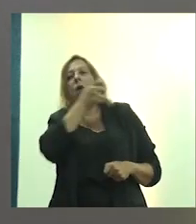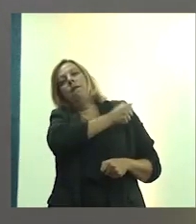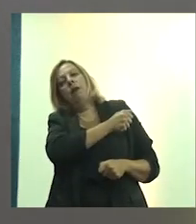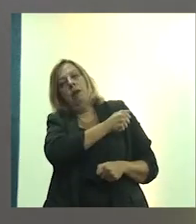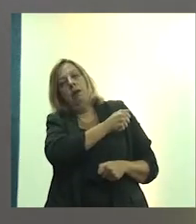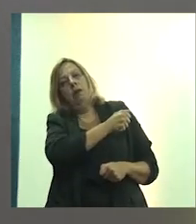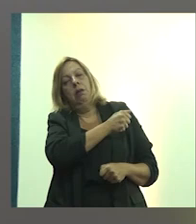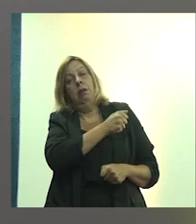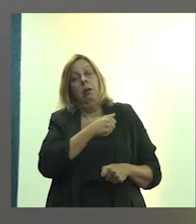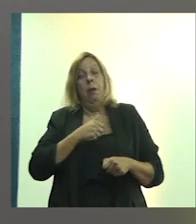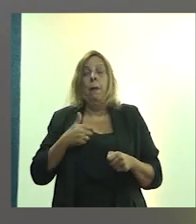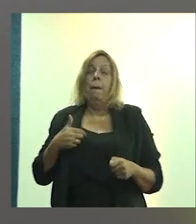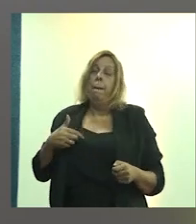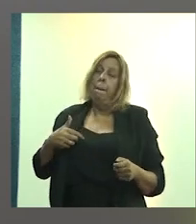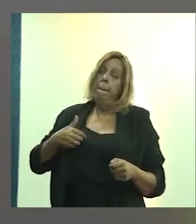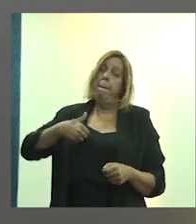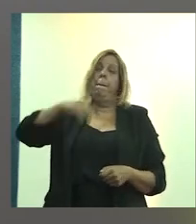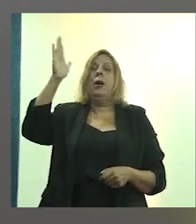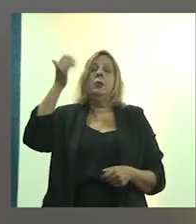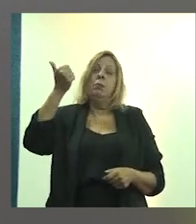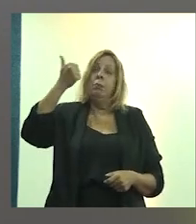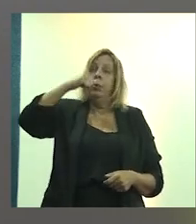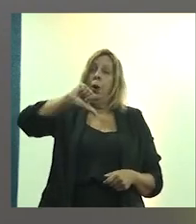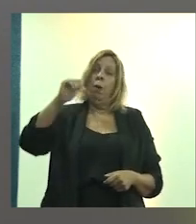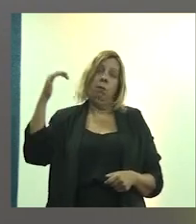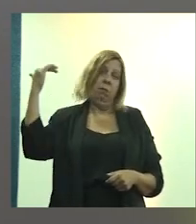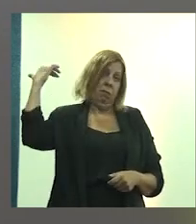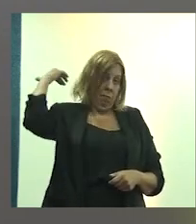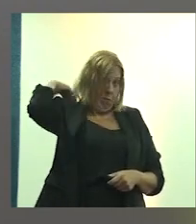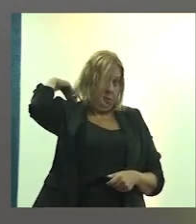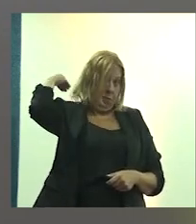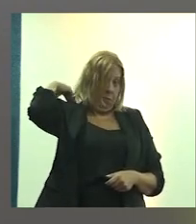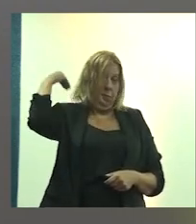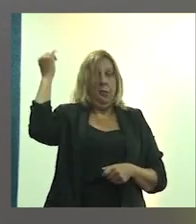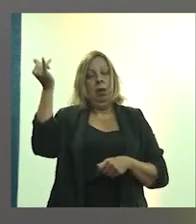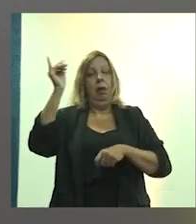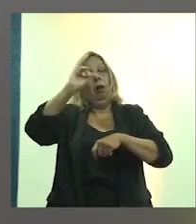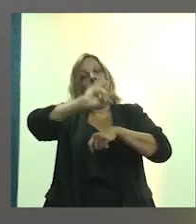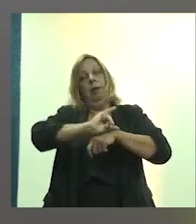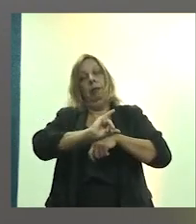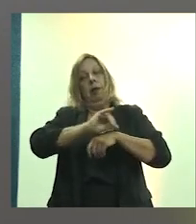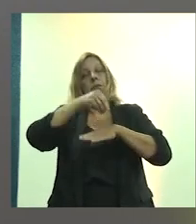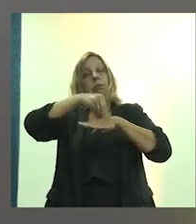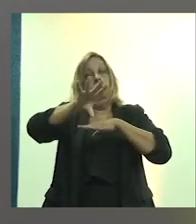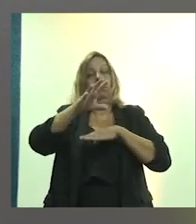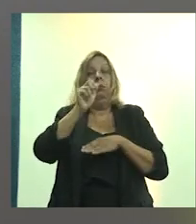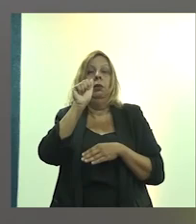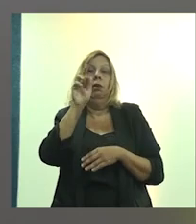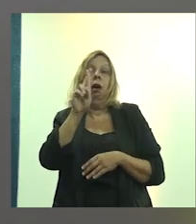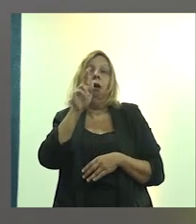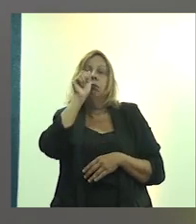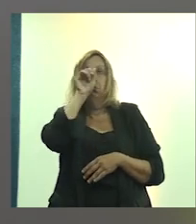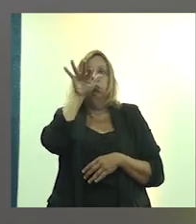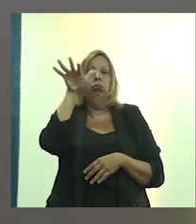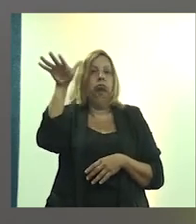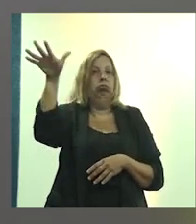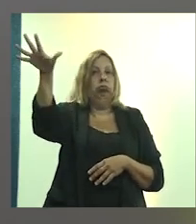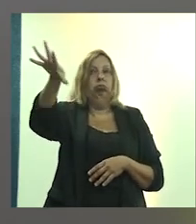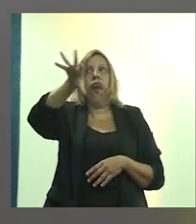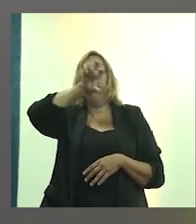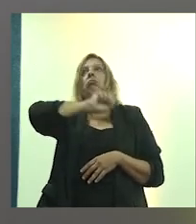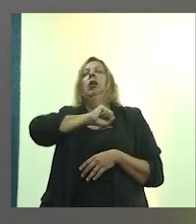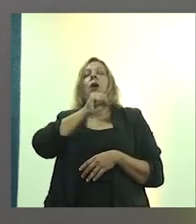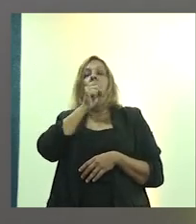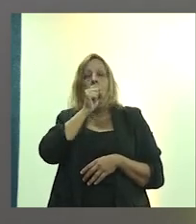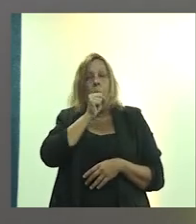tuberculose, elas são nas grandes capitais e é transmitida pelo ar. Por tosse, espirro,